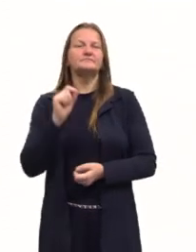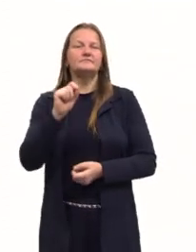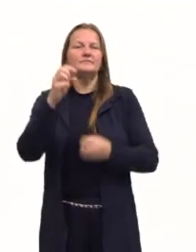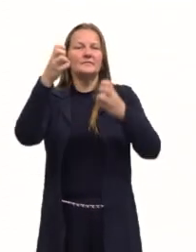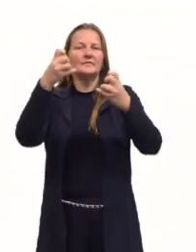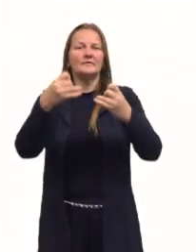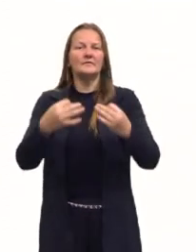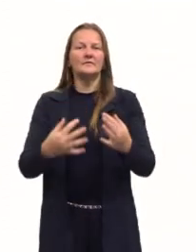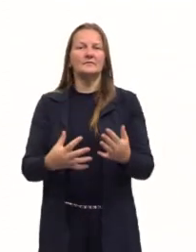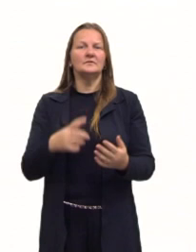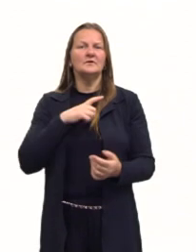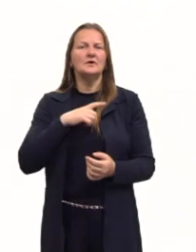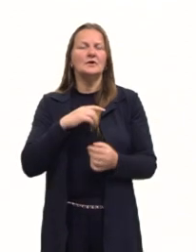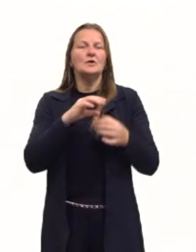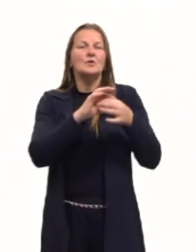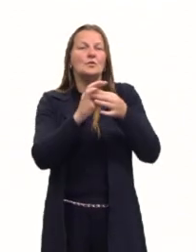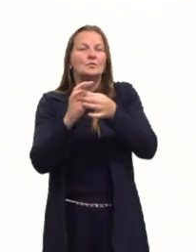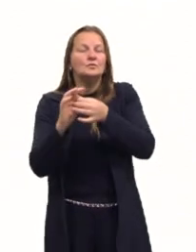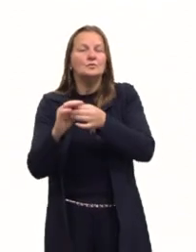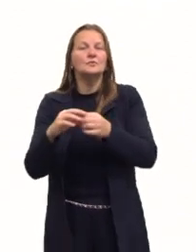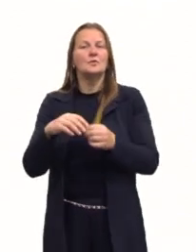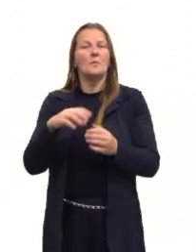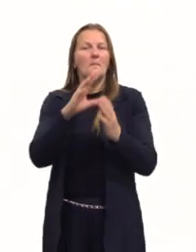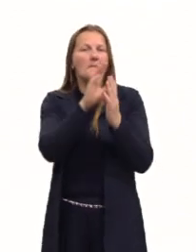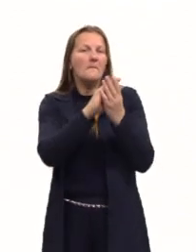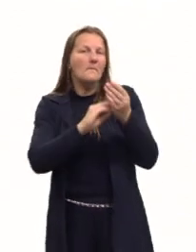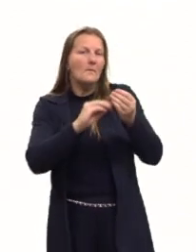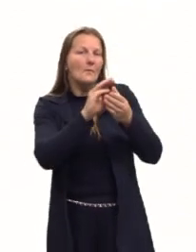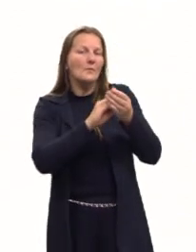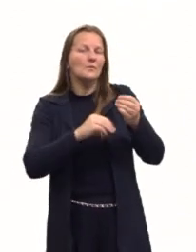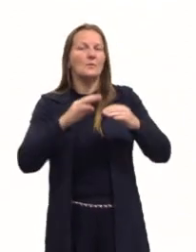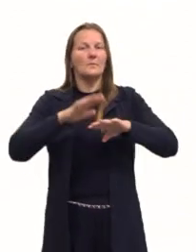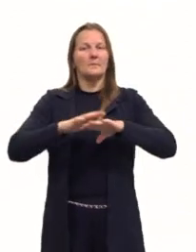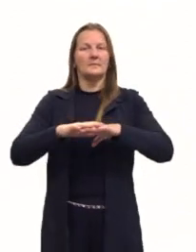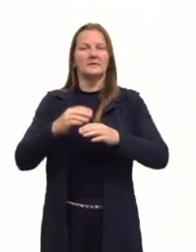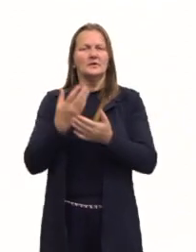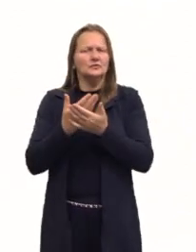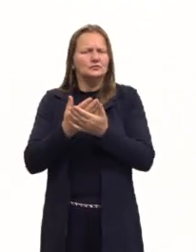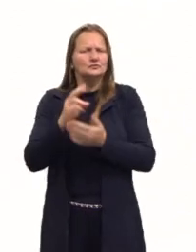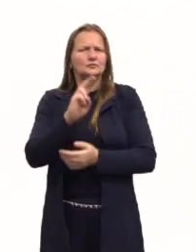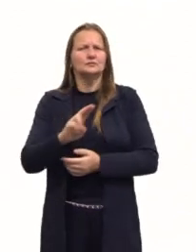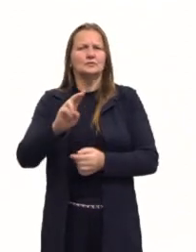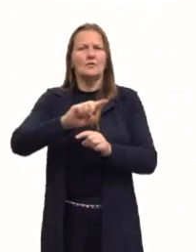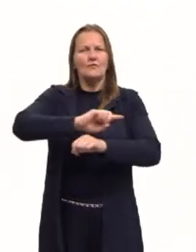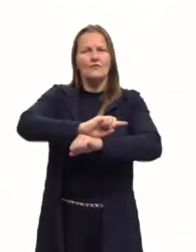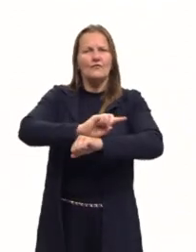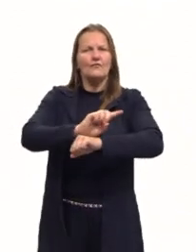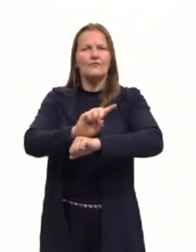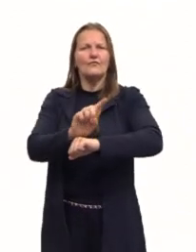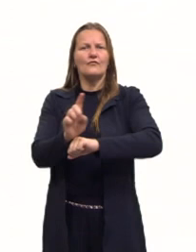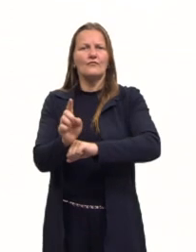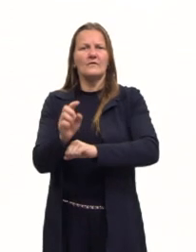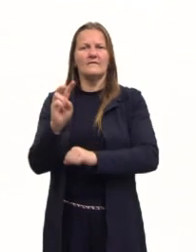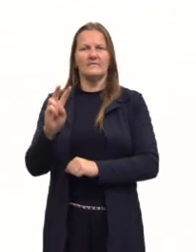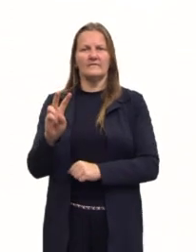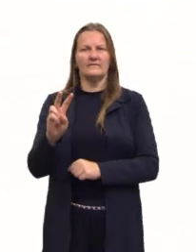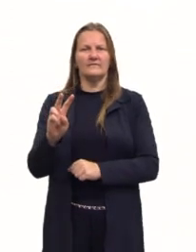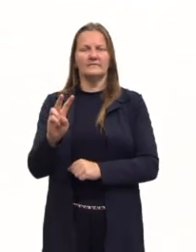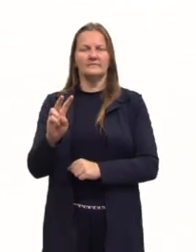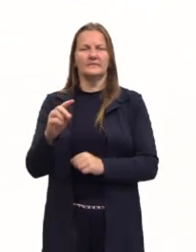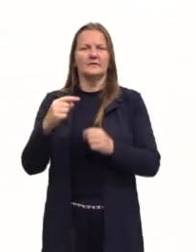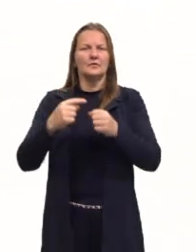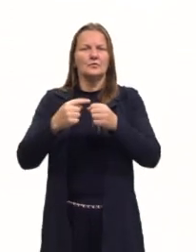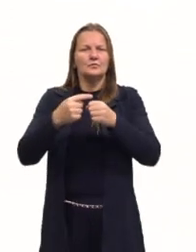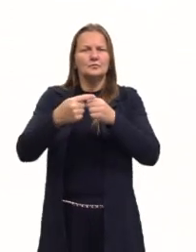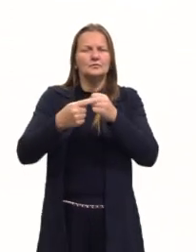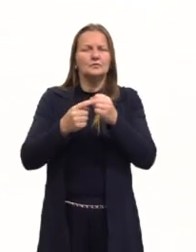seguinte, considere que o modelo matemático utilizado no estudo da velocidade V de uma partícula de